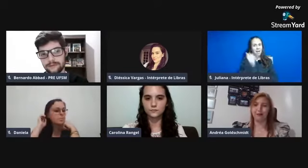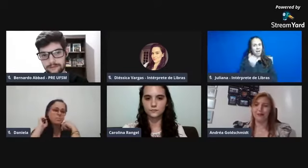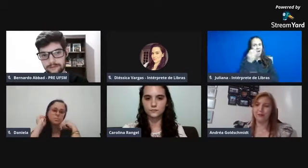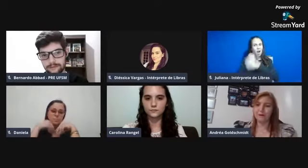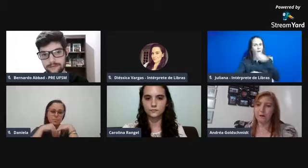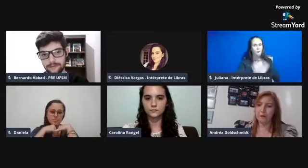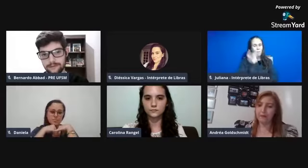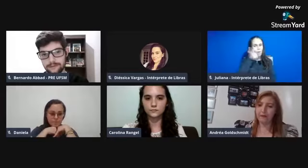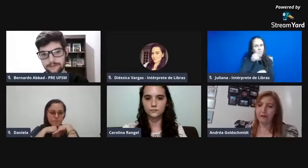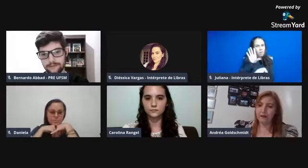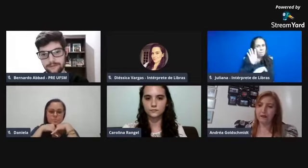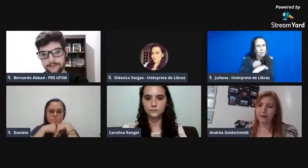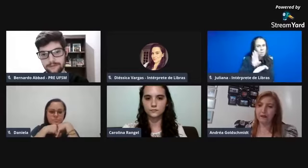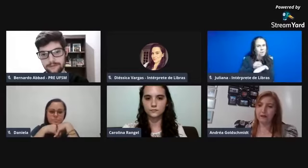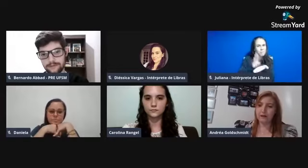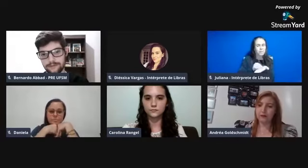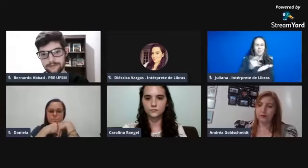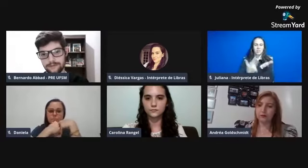desse livro.